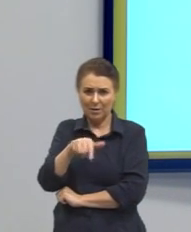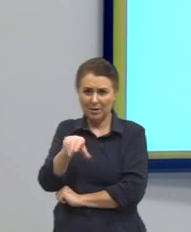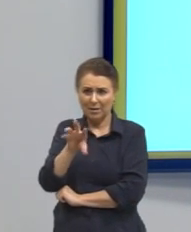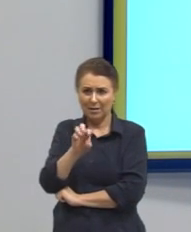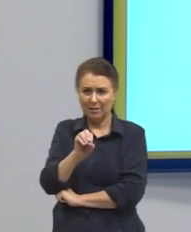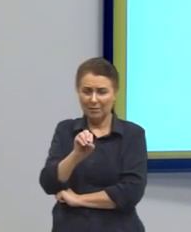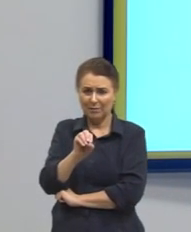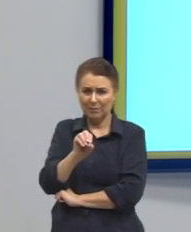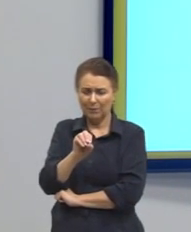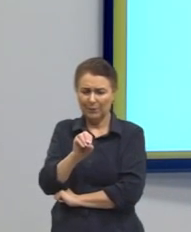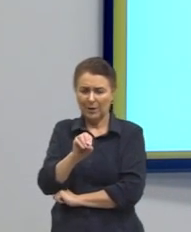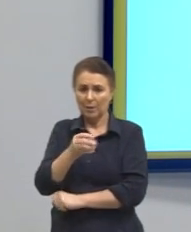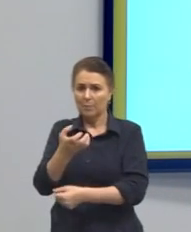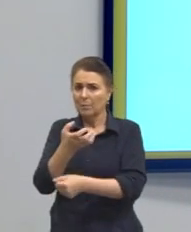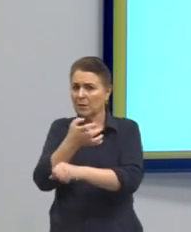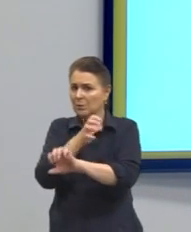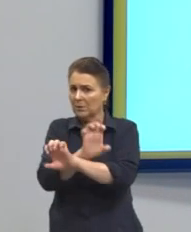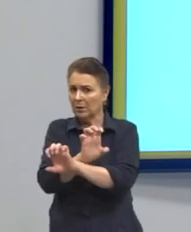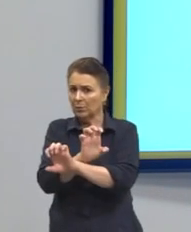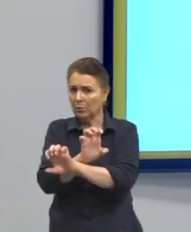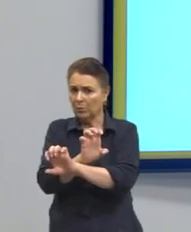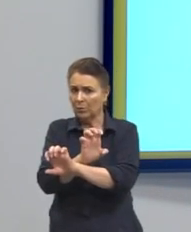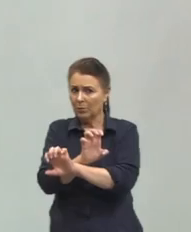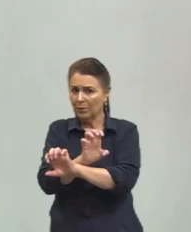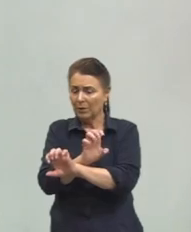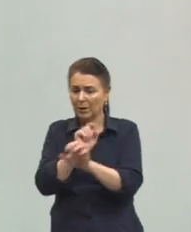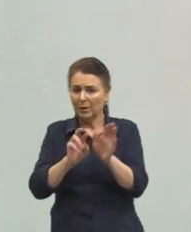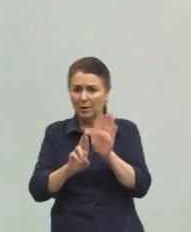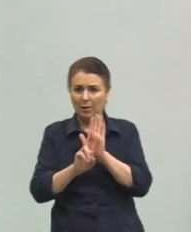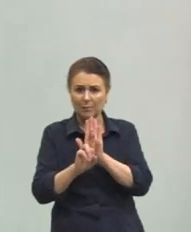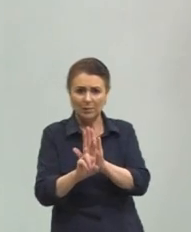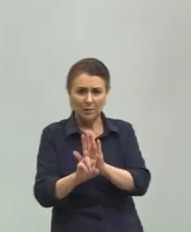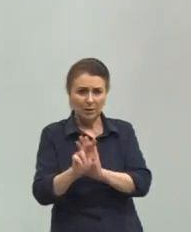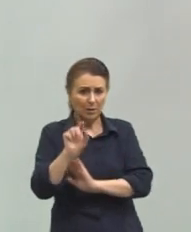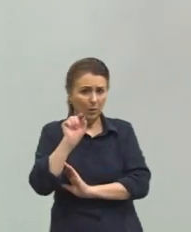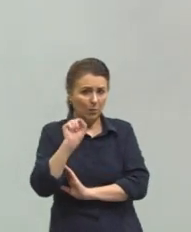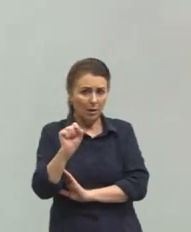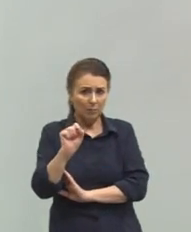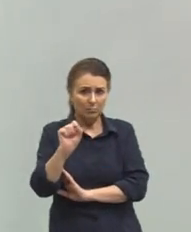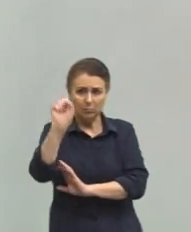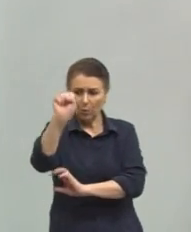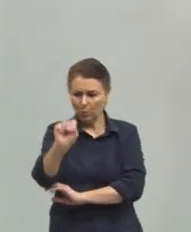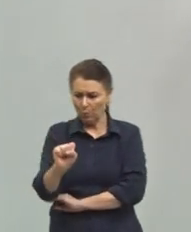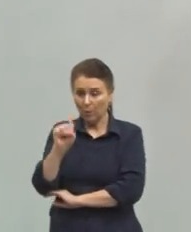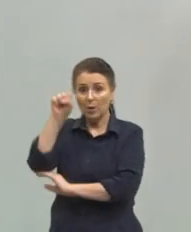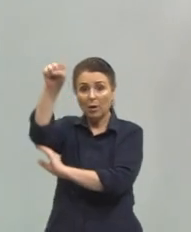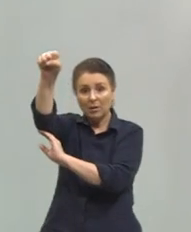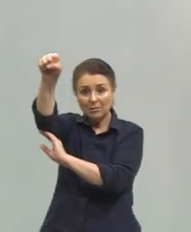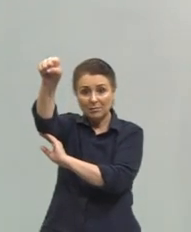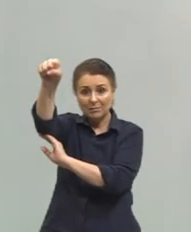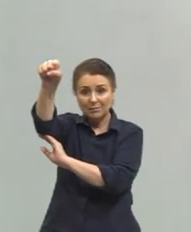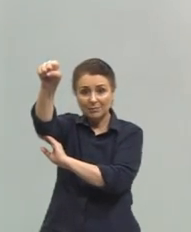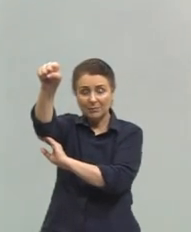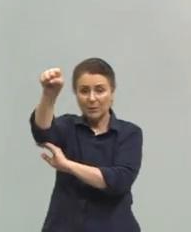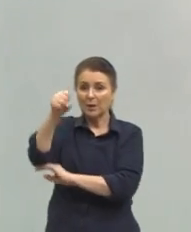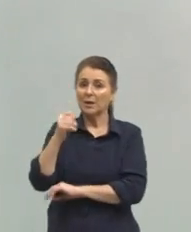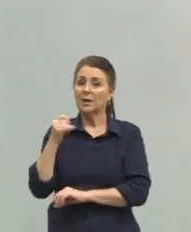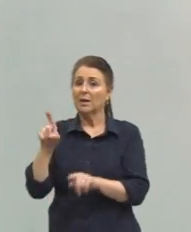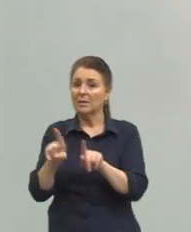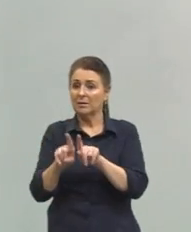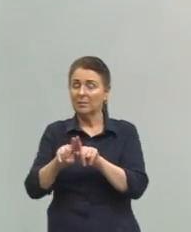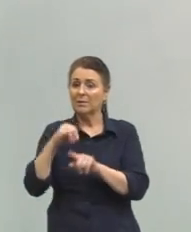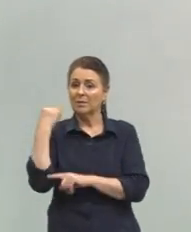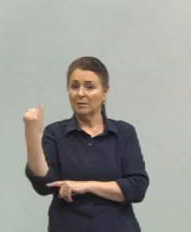esqueleto, ele foi o nosso herói. Por isso que talvez ele tenha sido mais importante. Ou um dos mais importantes, como ele está aqui na tela junto com os outros.